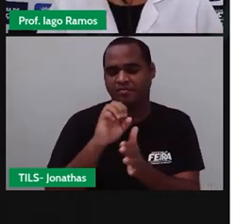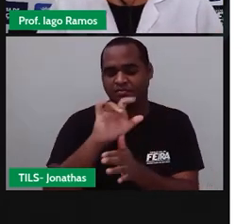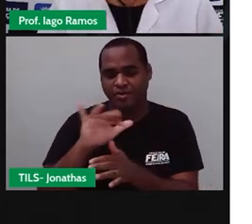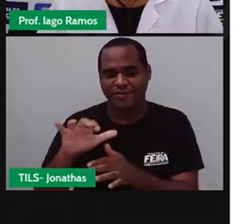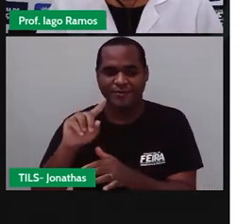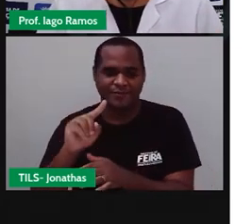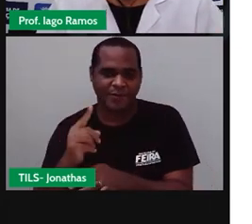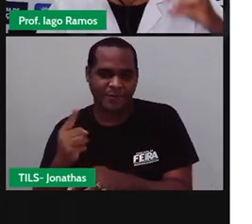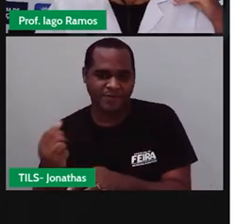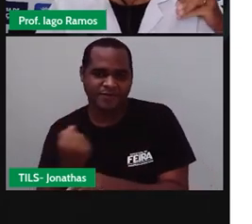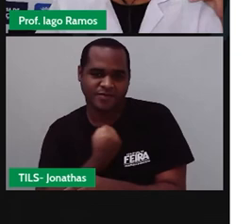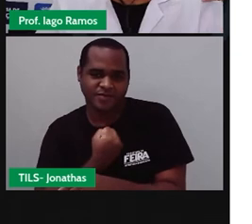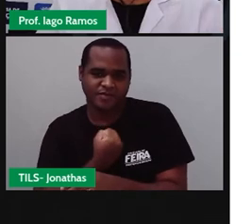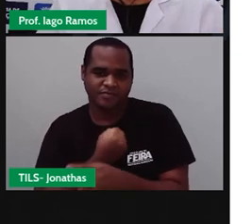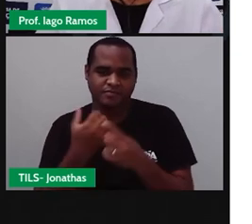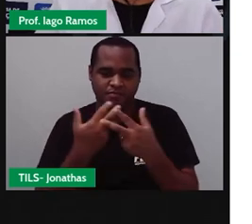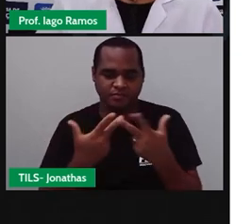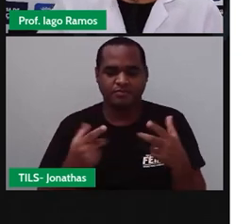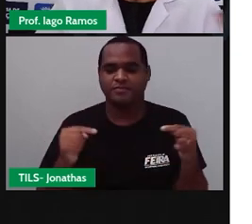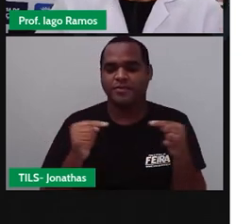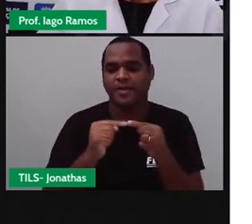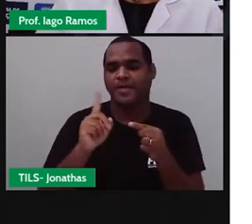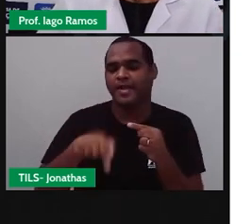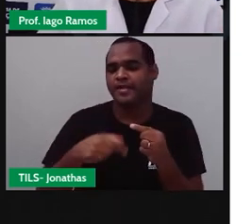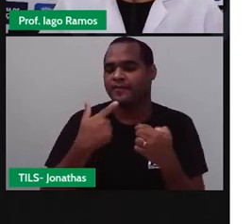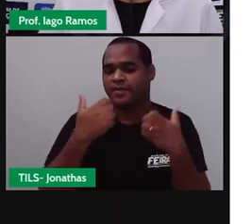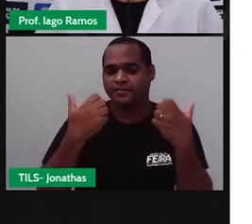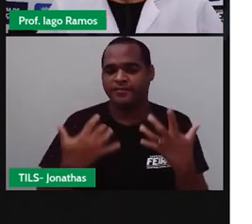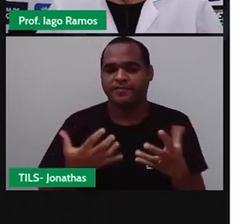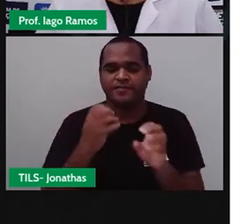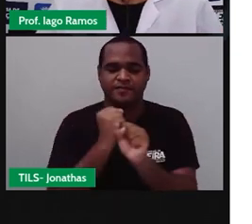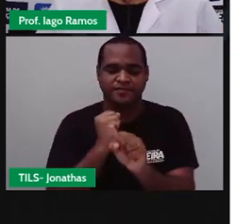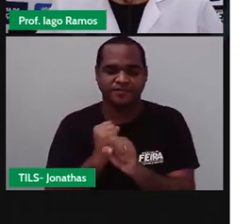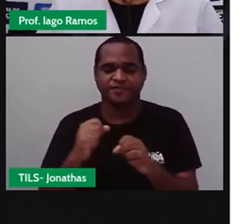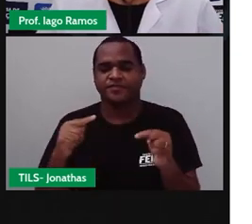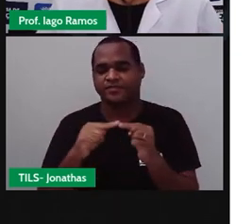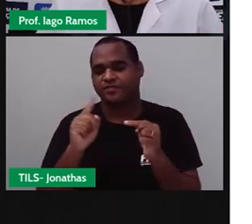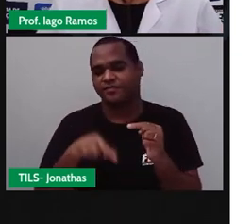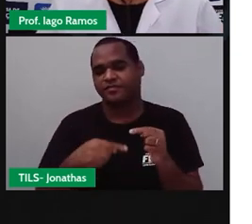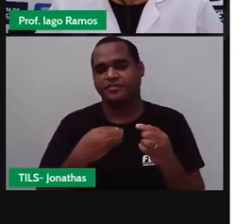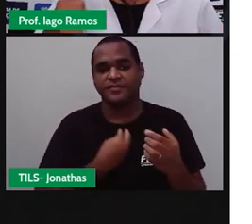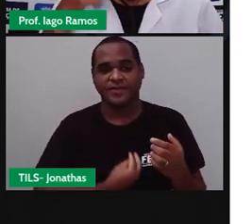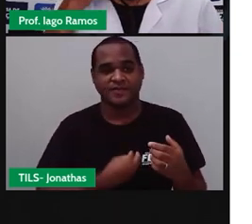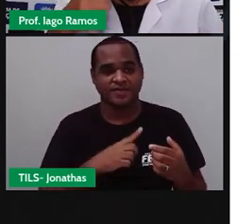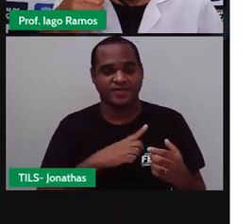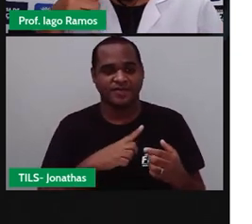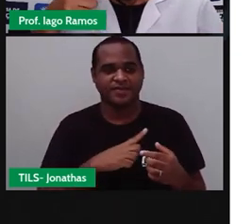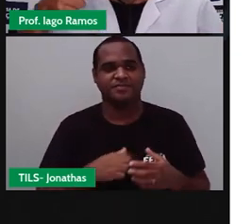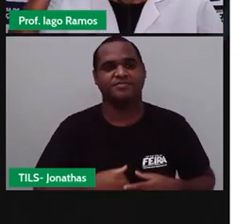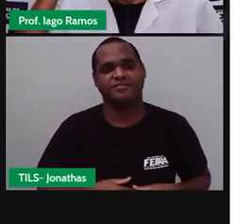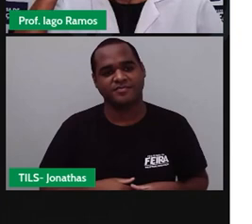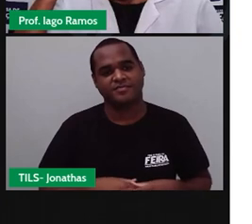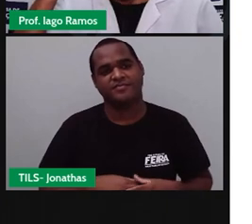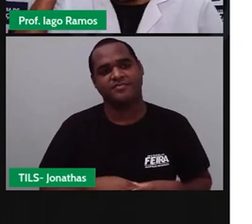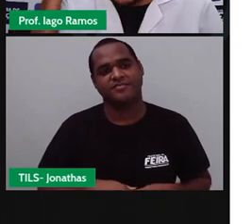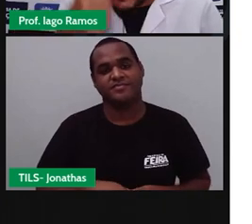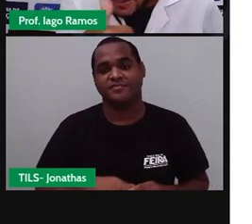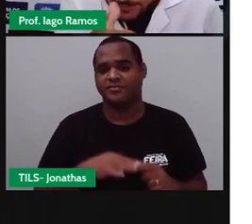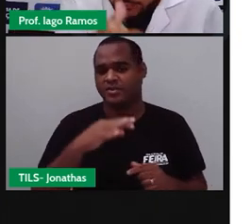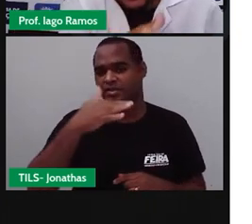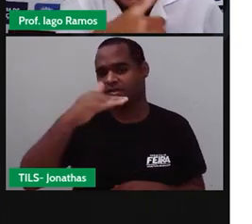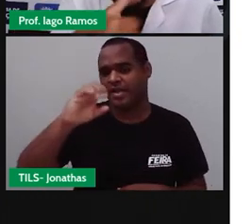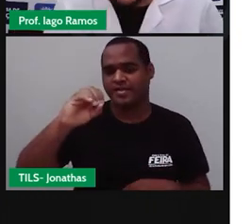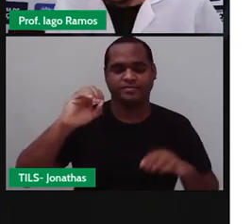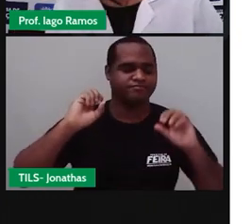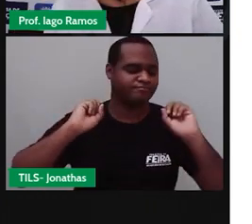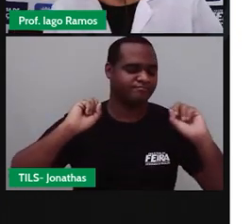números inteiros, que é o efetuar a multiplicação com números inteiros. Tá bom? Bacana? Nota 10 para você?